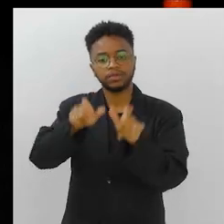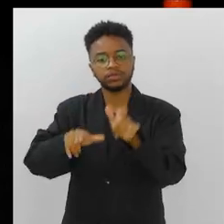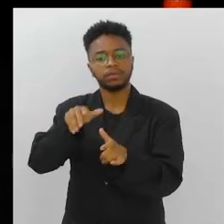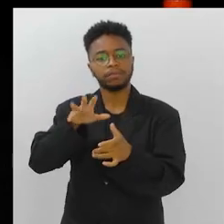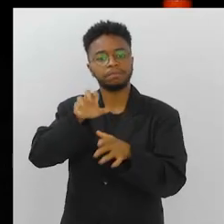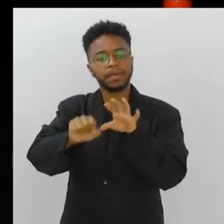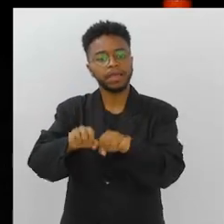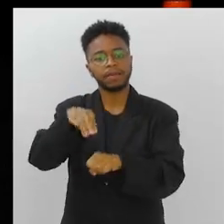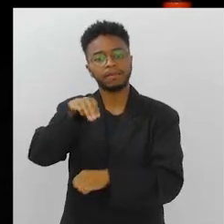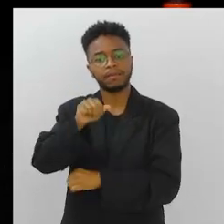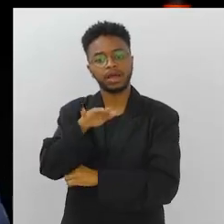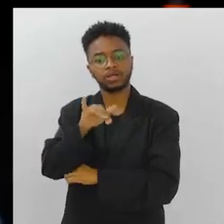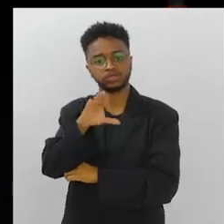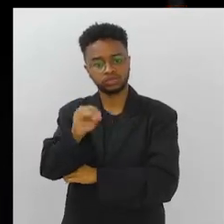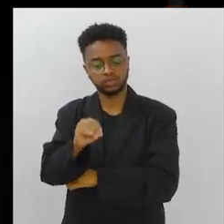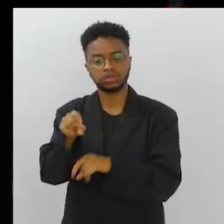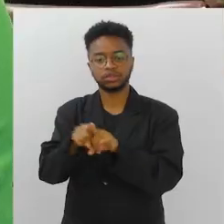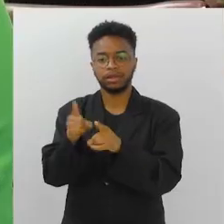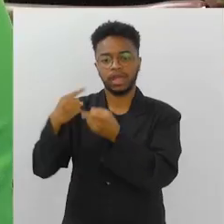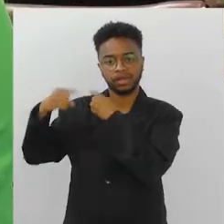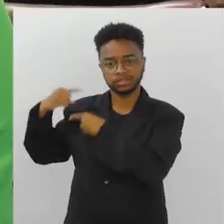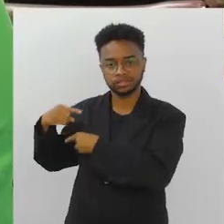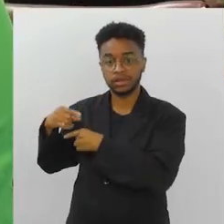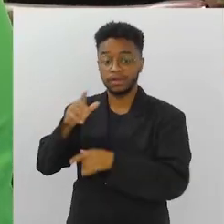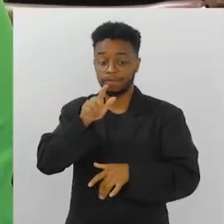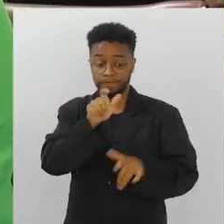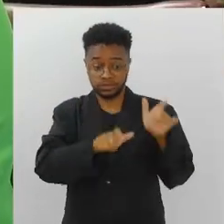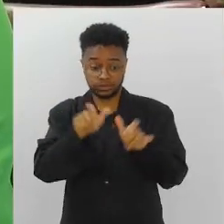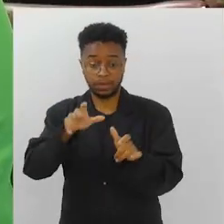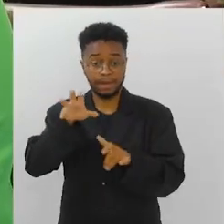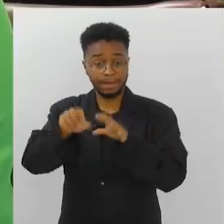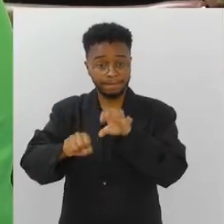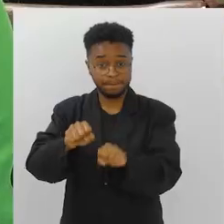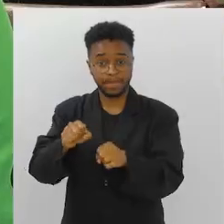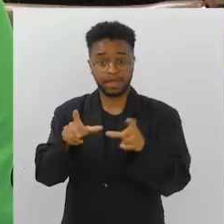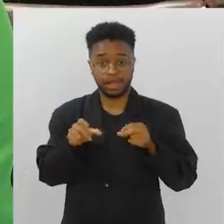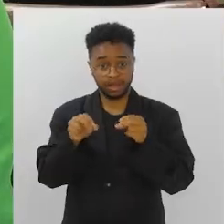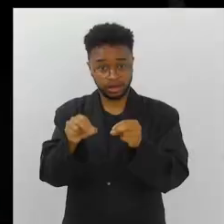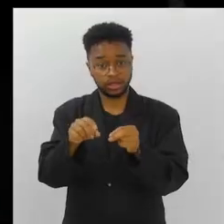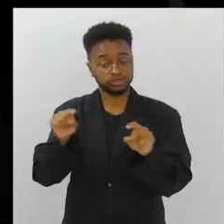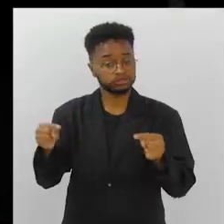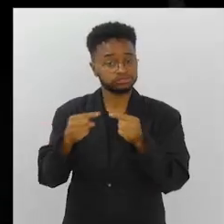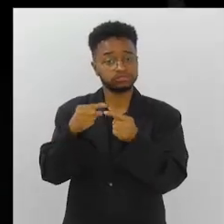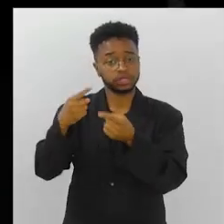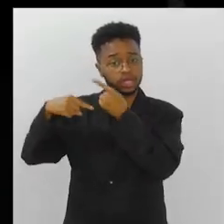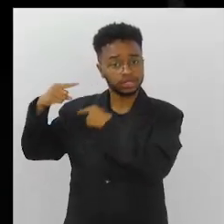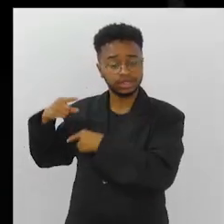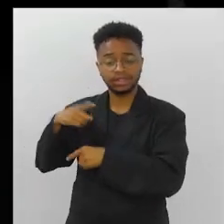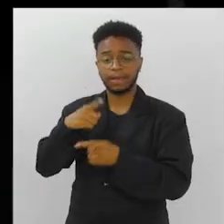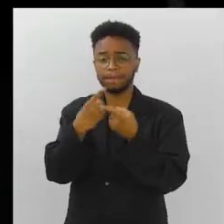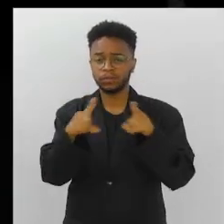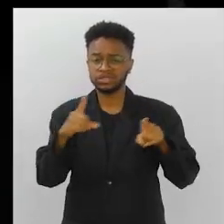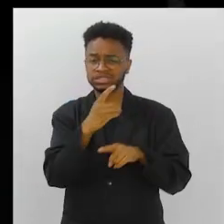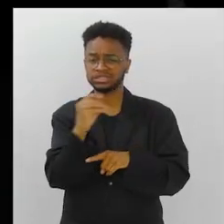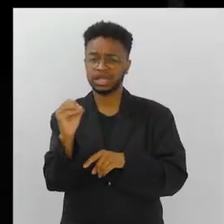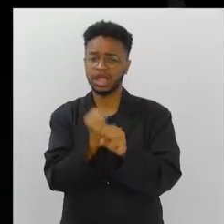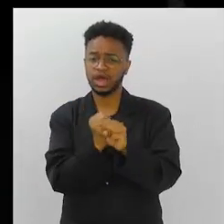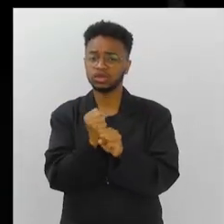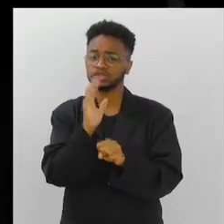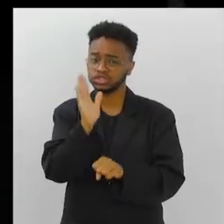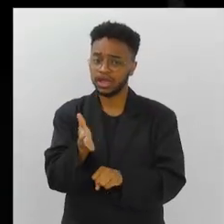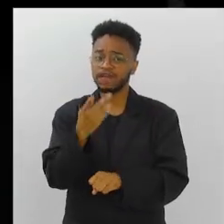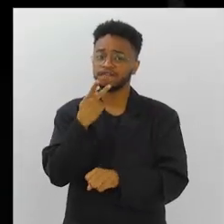O cara que pega o caranguejo é ancestral. Você tem música no Conselho Popular Brasileiro que já tem mais de 100 anos.